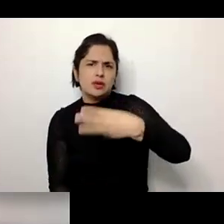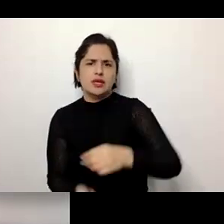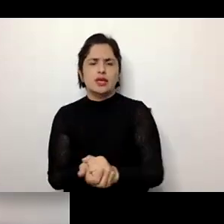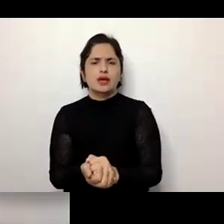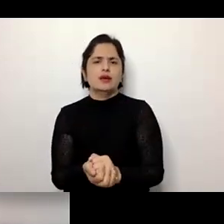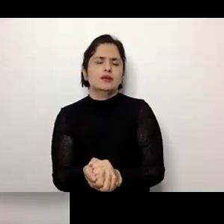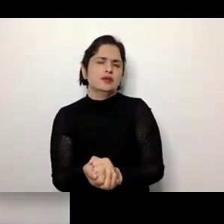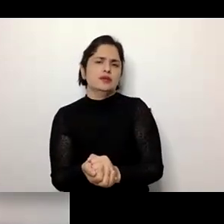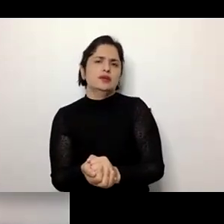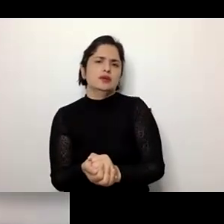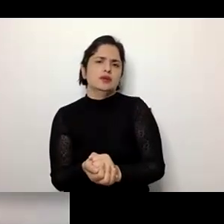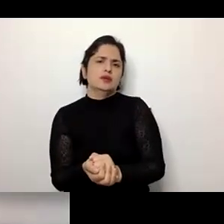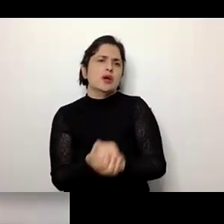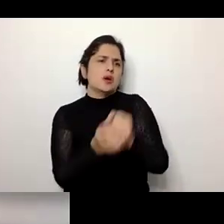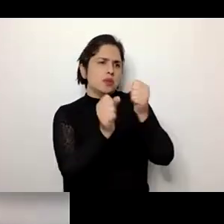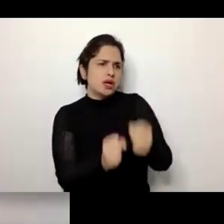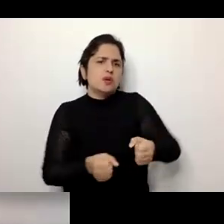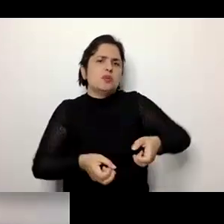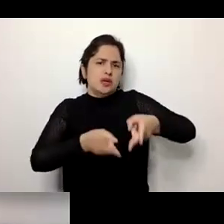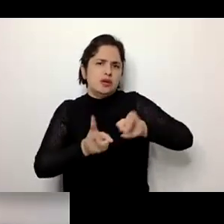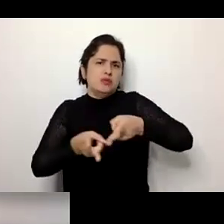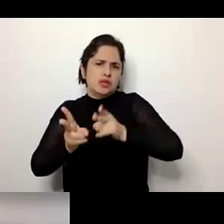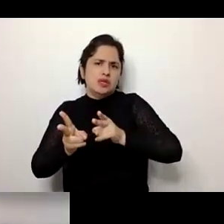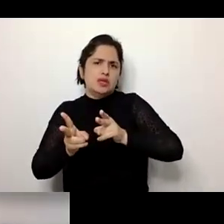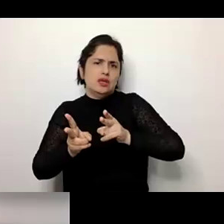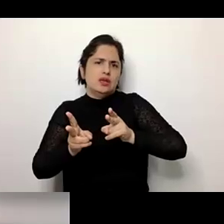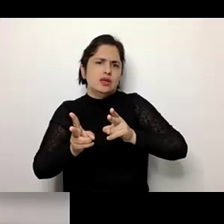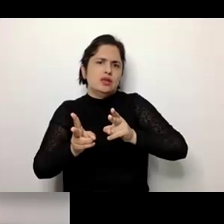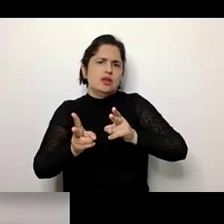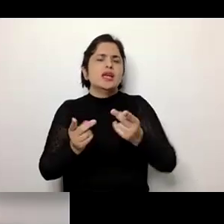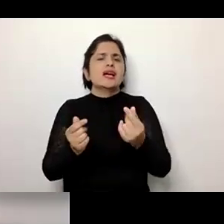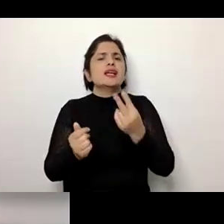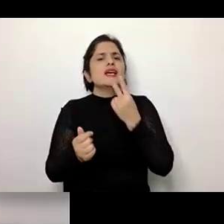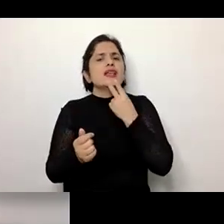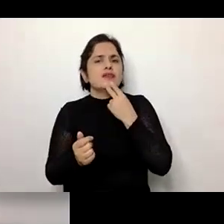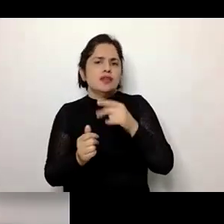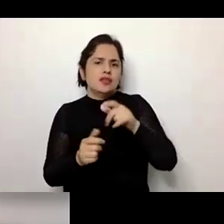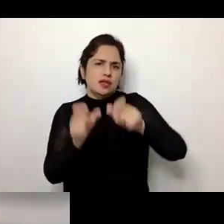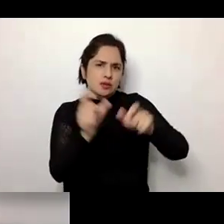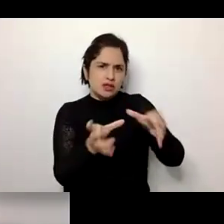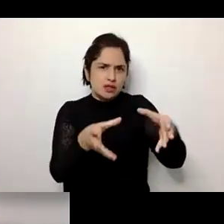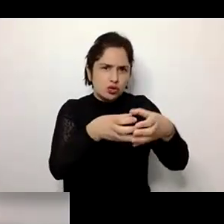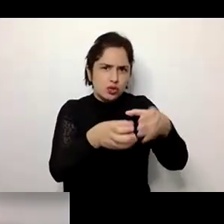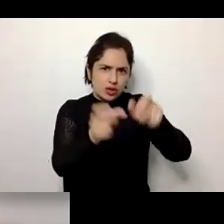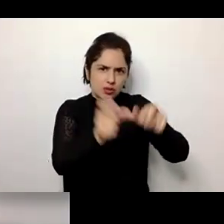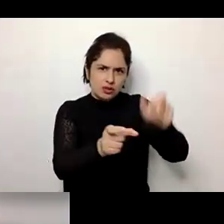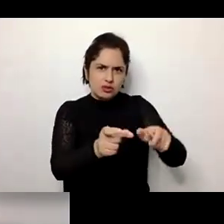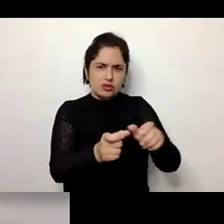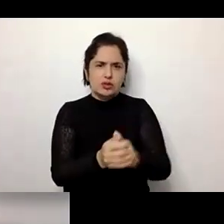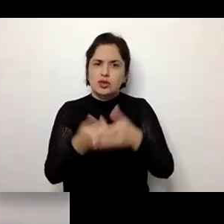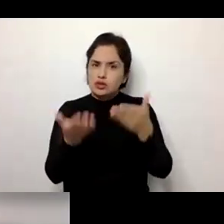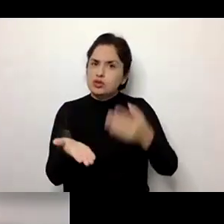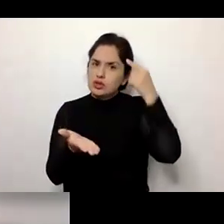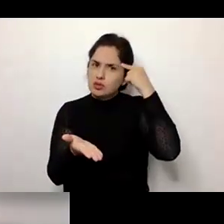possibilitar uma qualidade de vida melhor para essa população? Então, pensando na